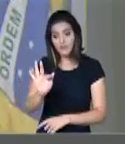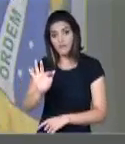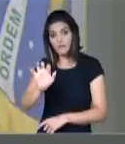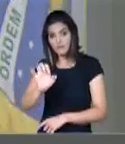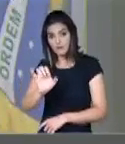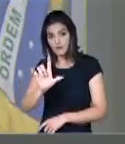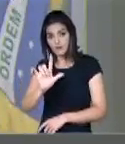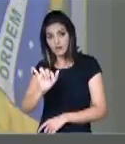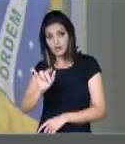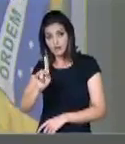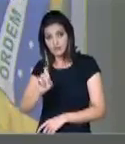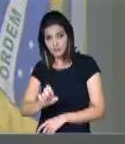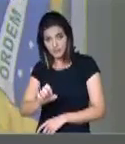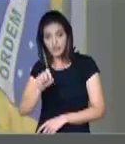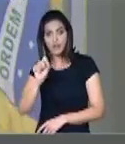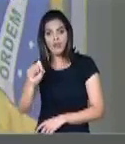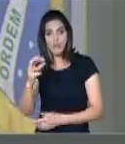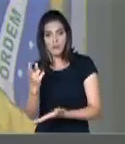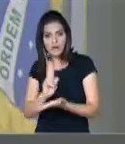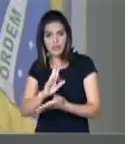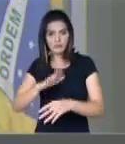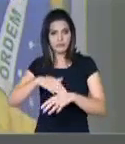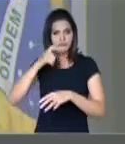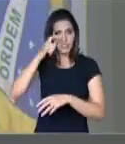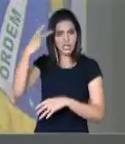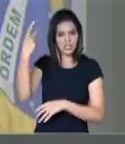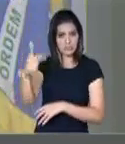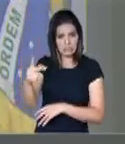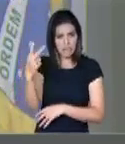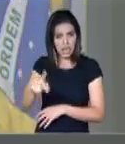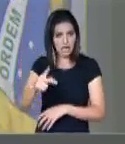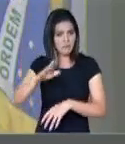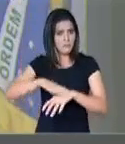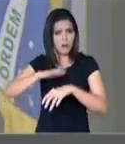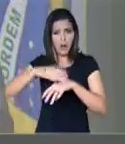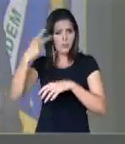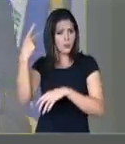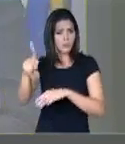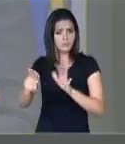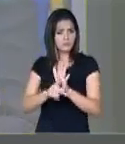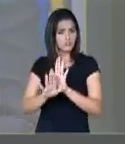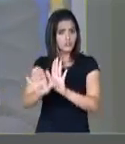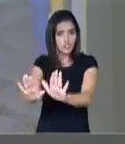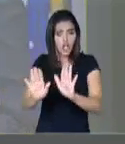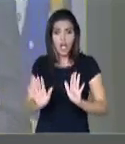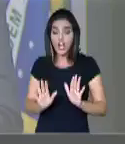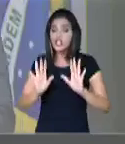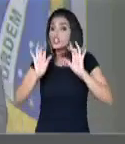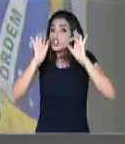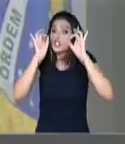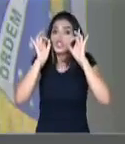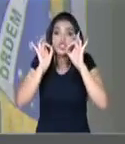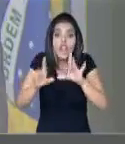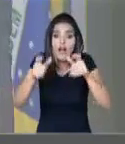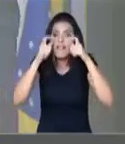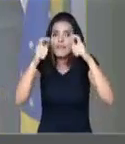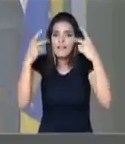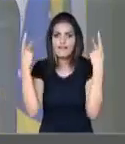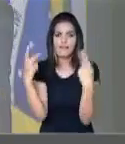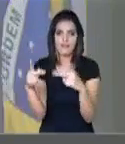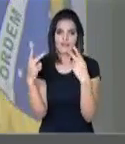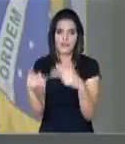em nome de interesses seus, pessoais, e só, e só, quem